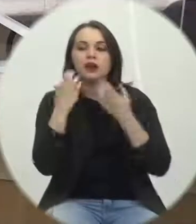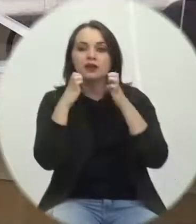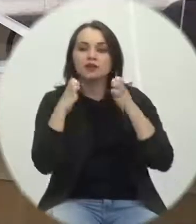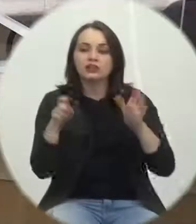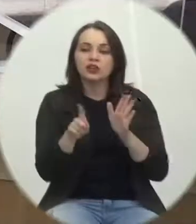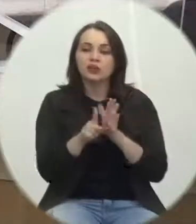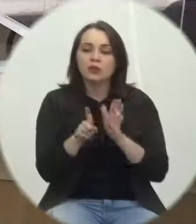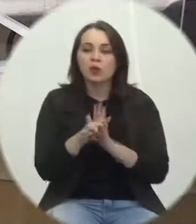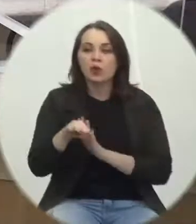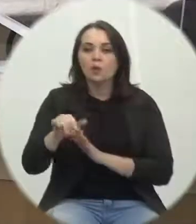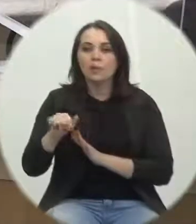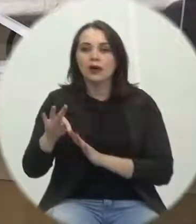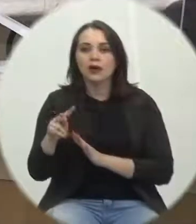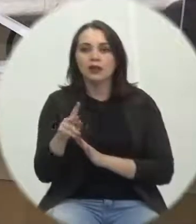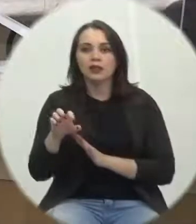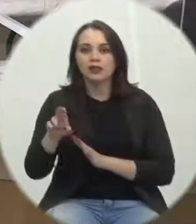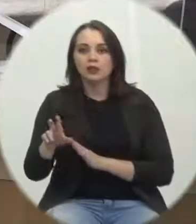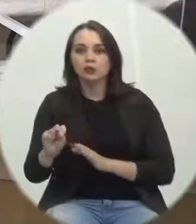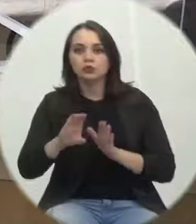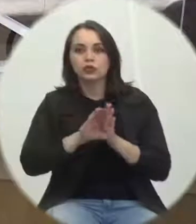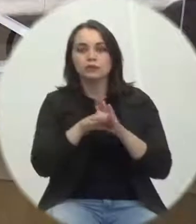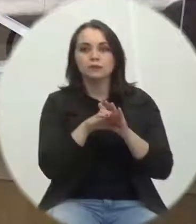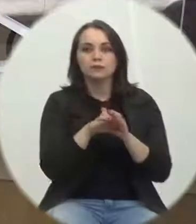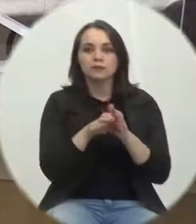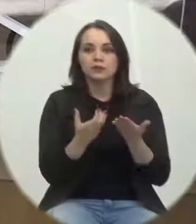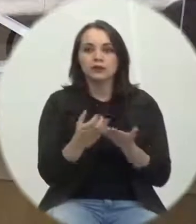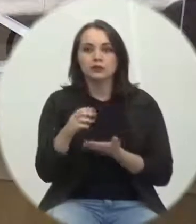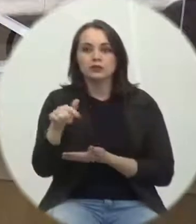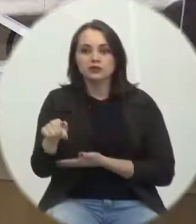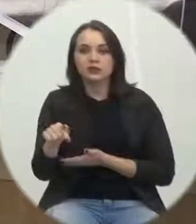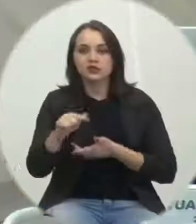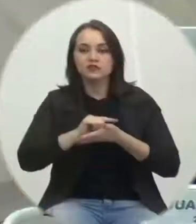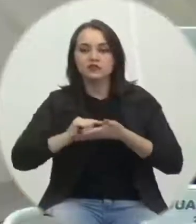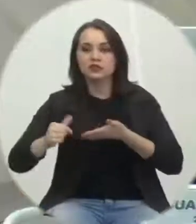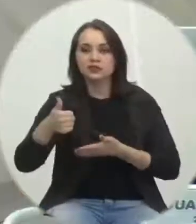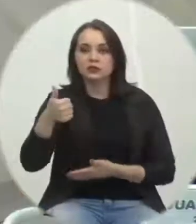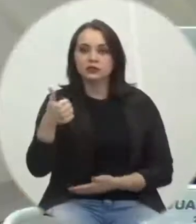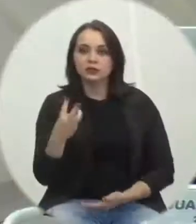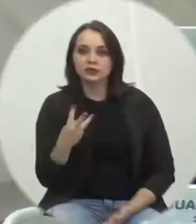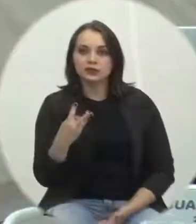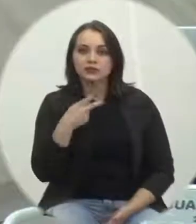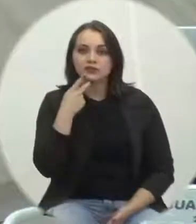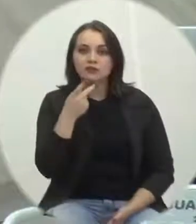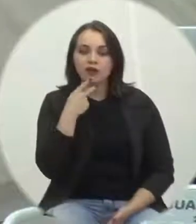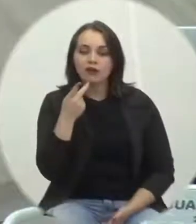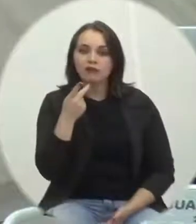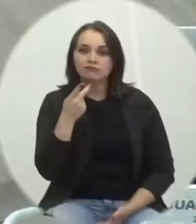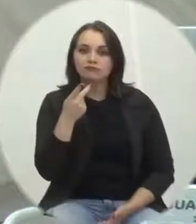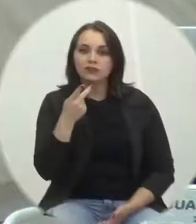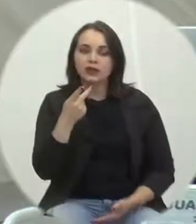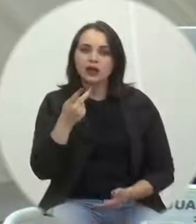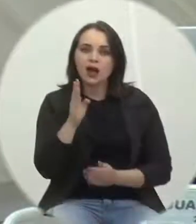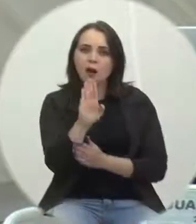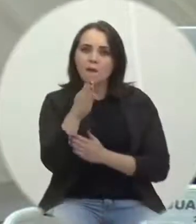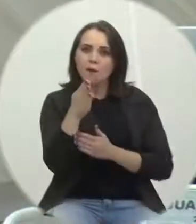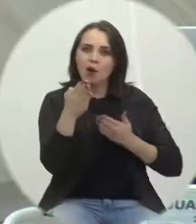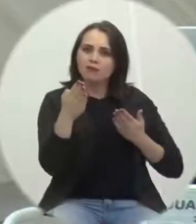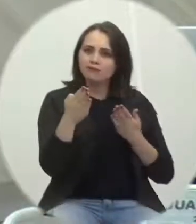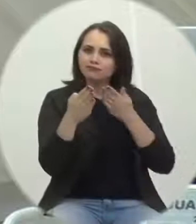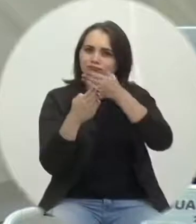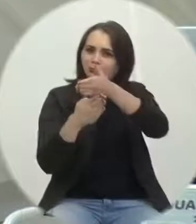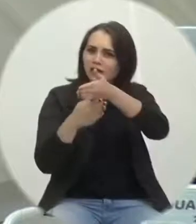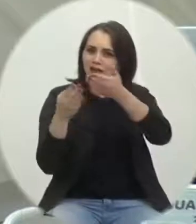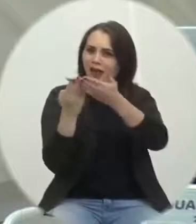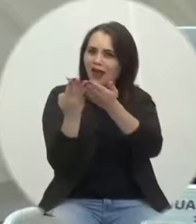Mateus, capítulo 7, verso 13. Entrem pela porta estreita, pois